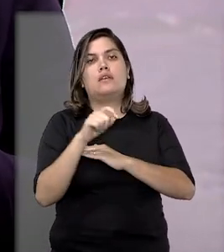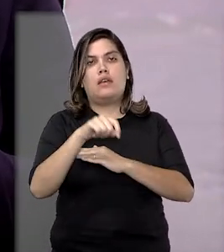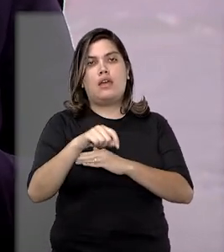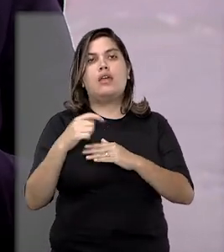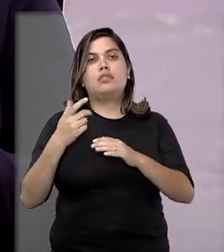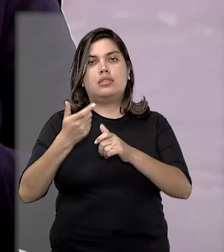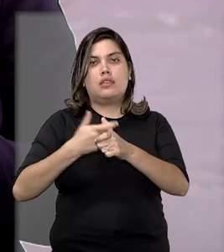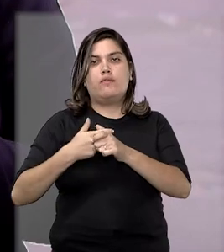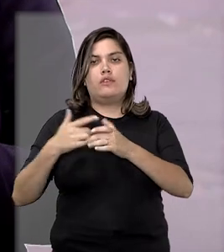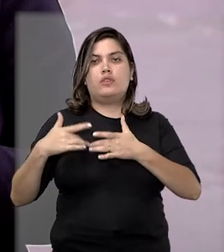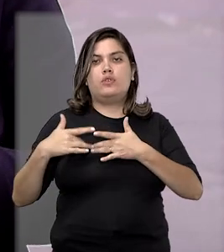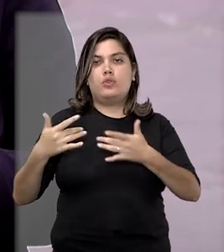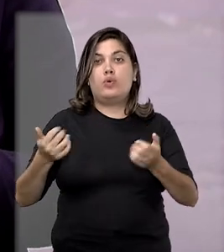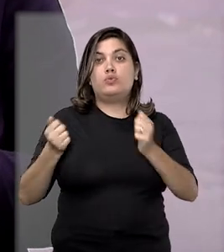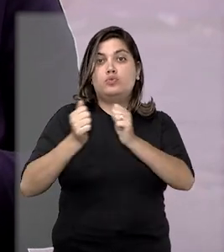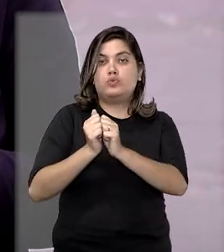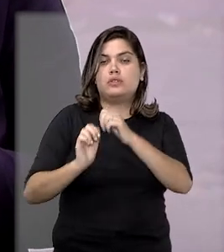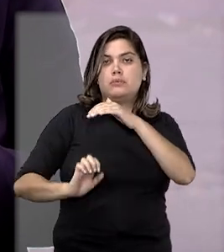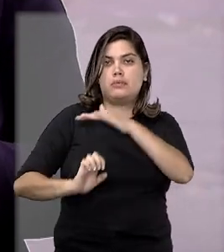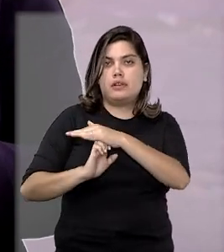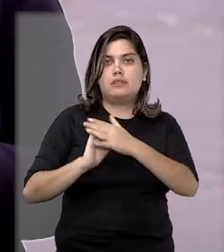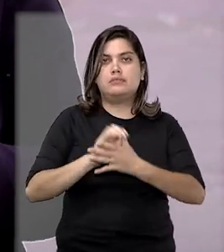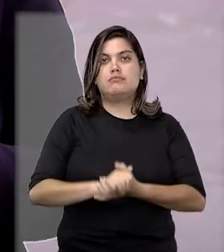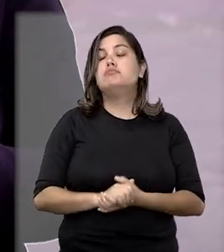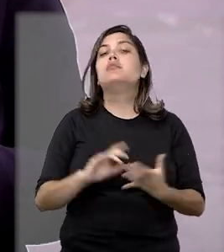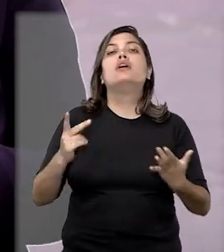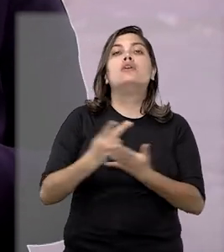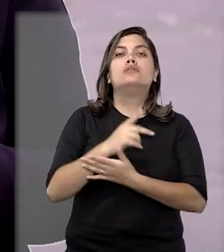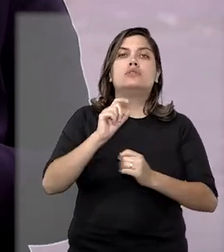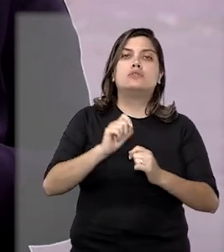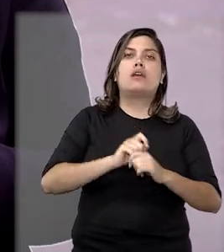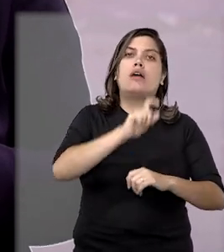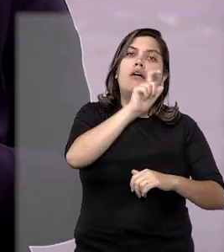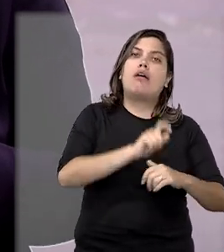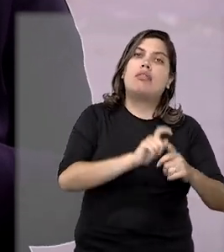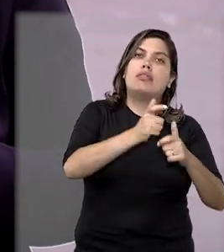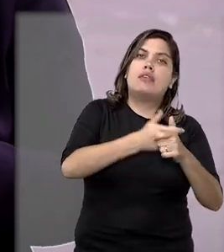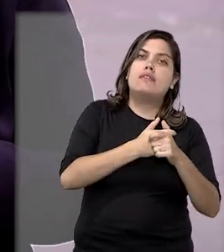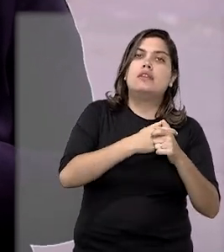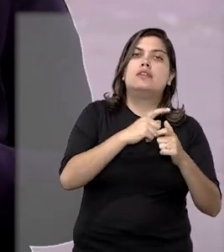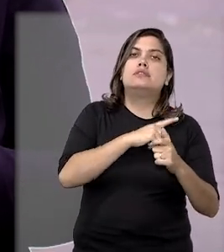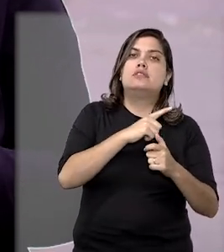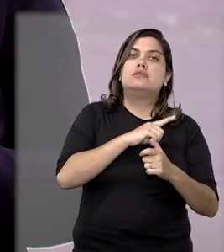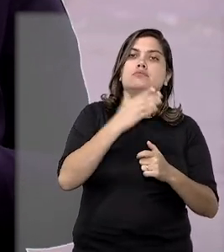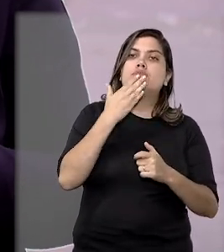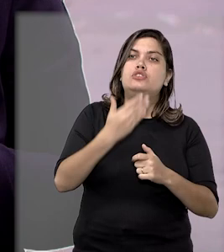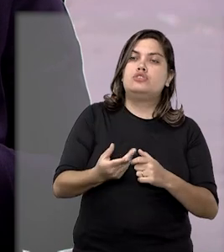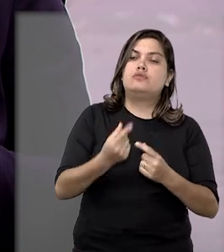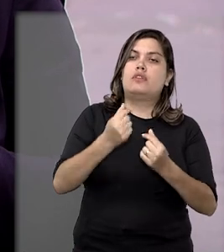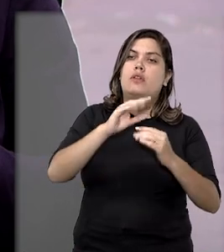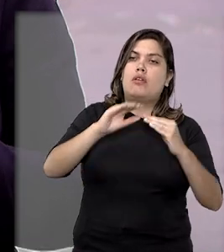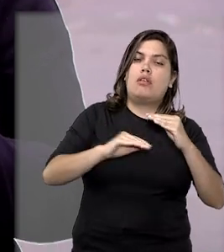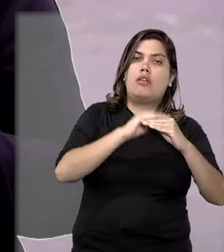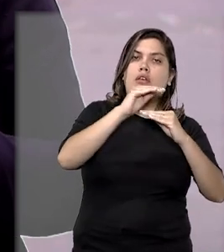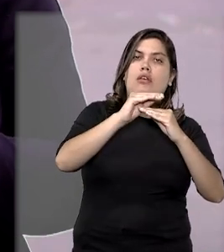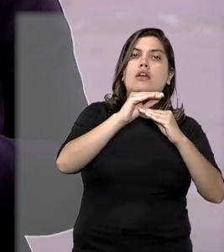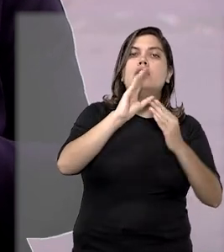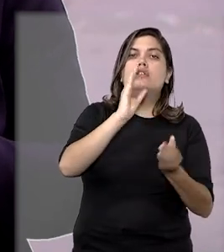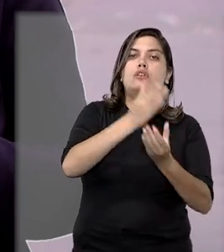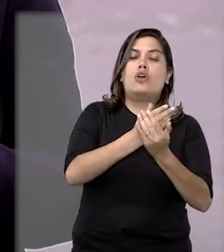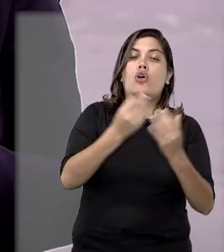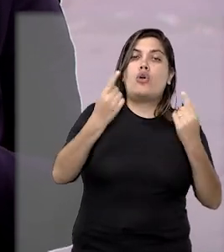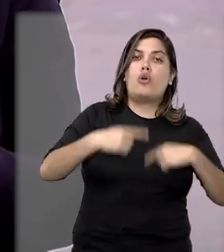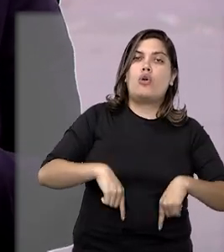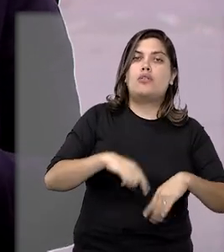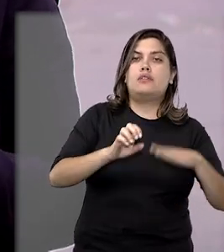devedor solidário ao lado da empresa. Acontece que o credor ajuizou a ação de execução de título extrajudicial contra